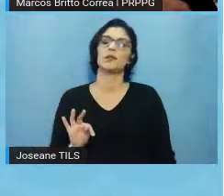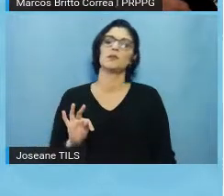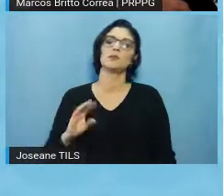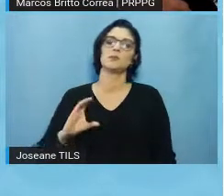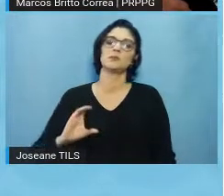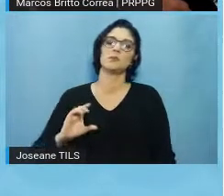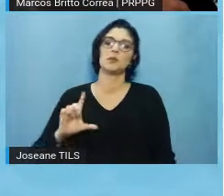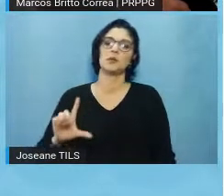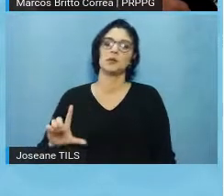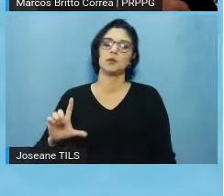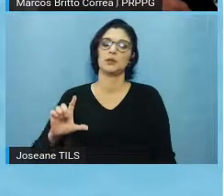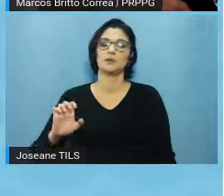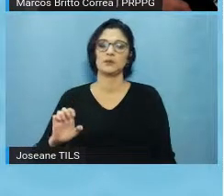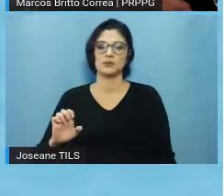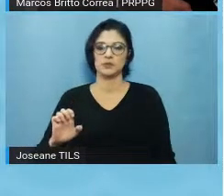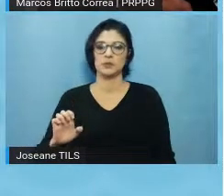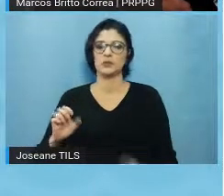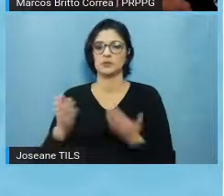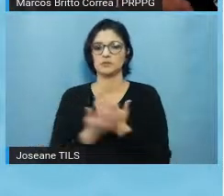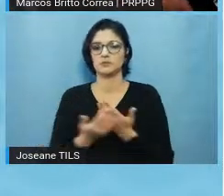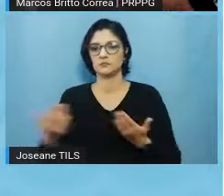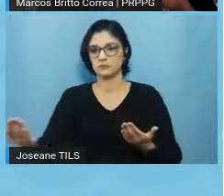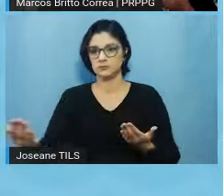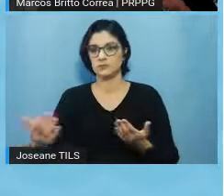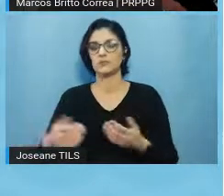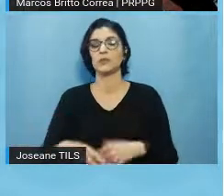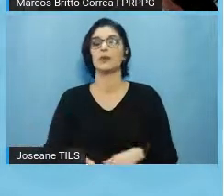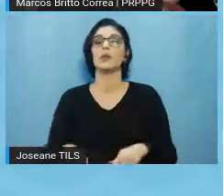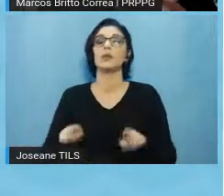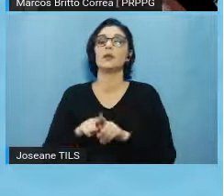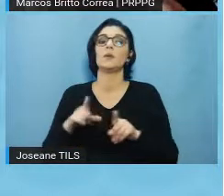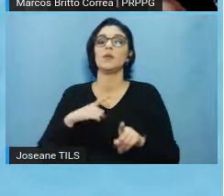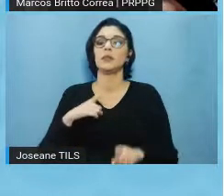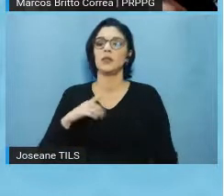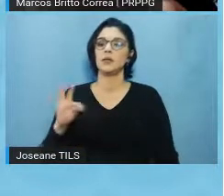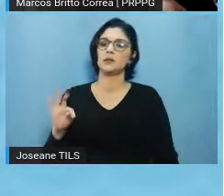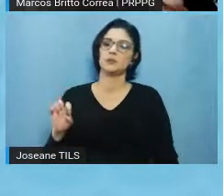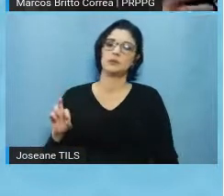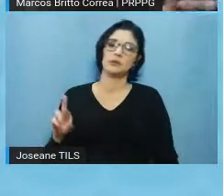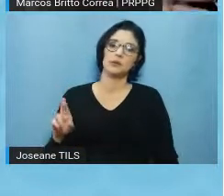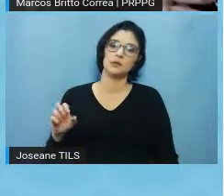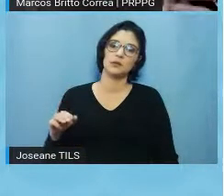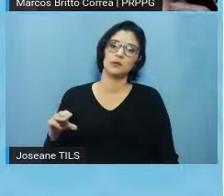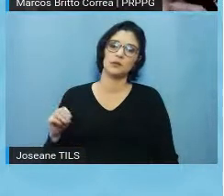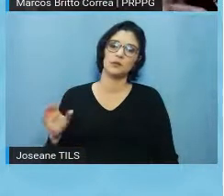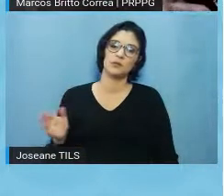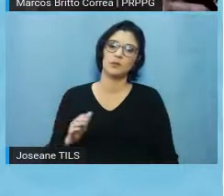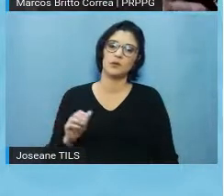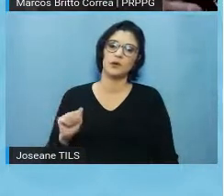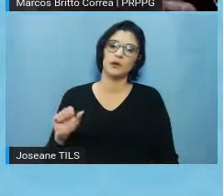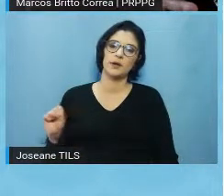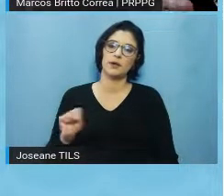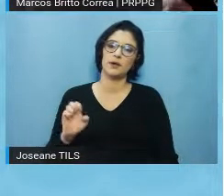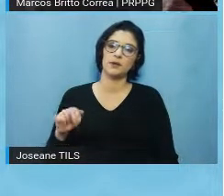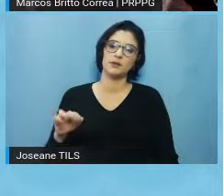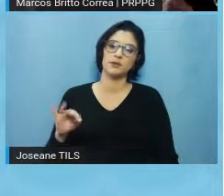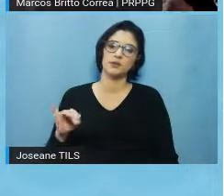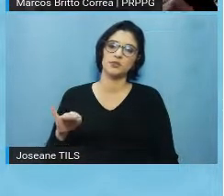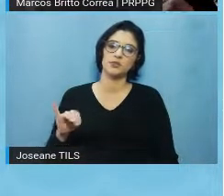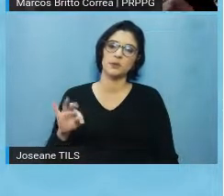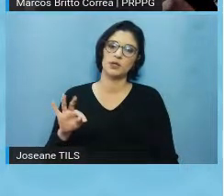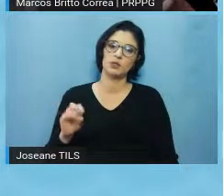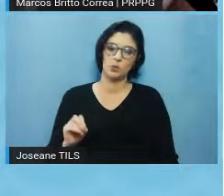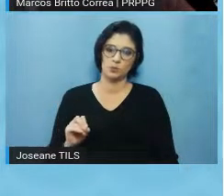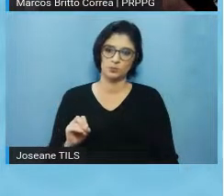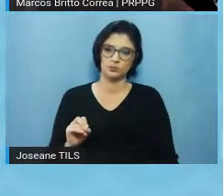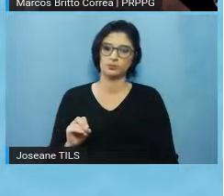Tali, que diz ali que é o termo de assentimento. O é o termo de assentimento? É o termo que, hoje, quando uma pesquisa é voltada para menores